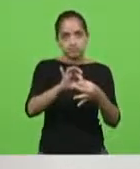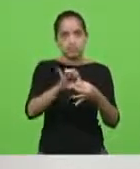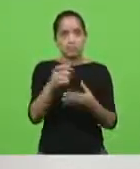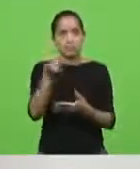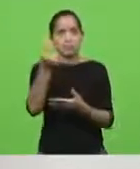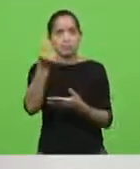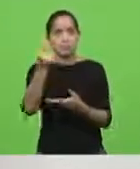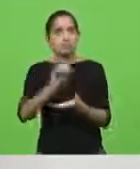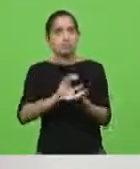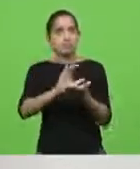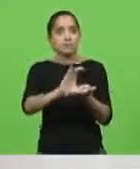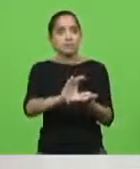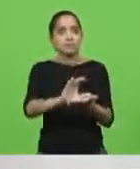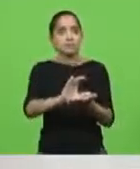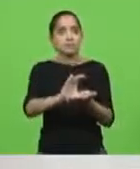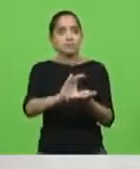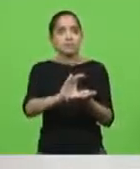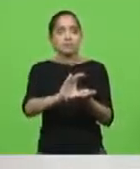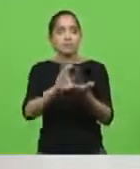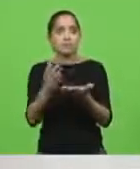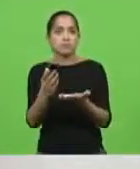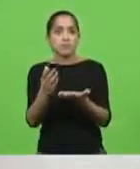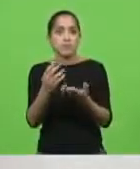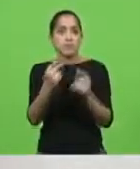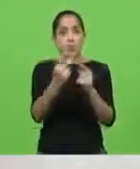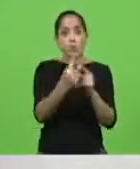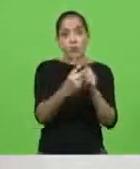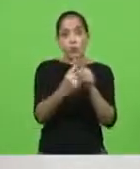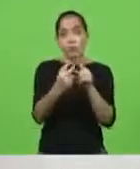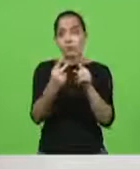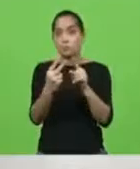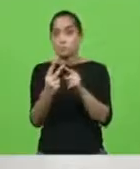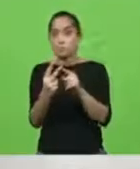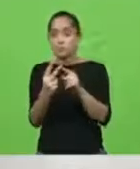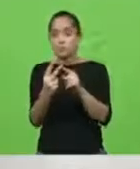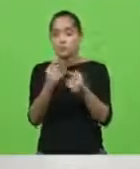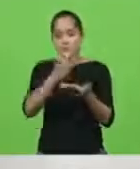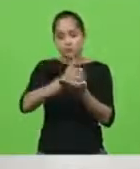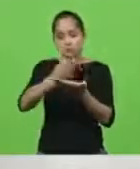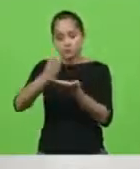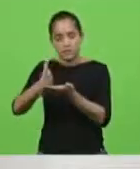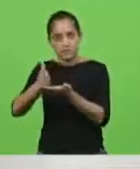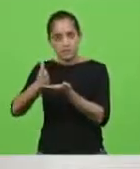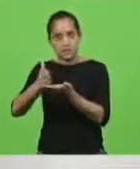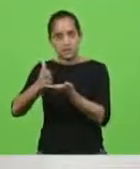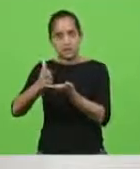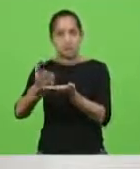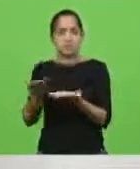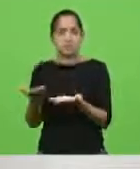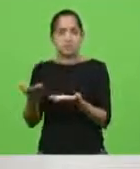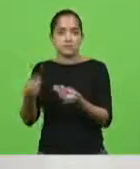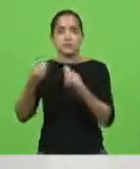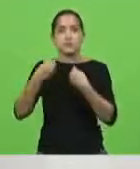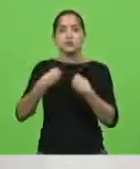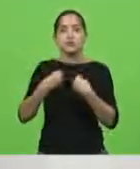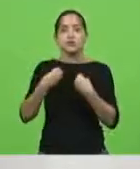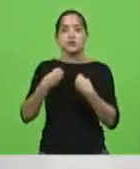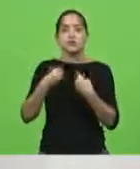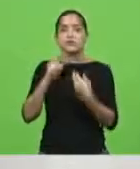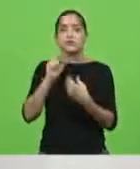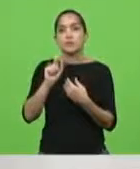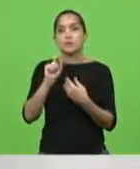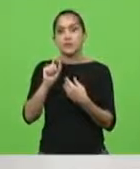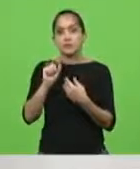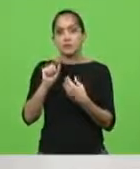aportada em uma ou duas parcelas no máximo, porque é o que chegou para nós, deputados Hamilton,